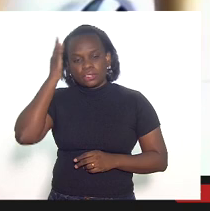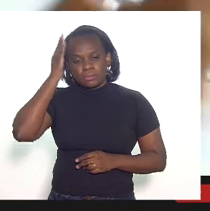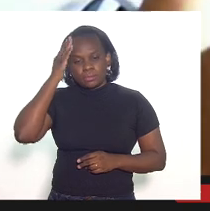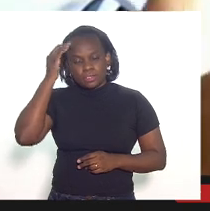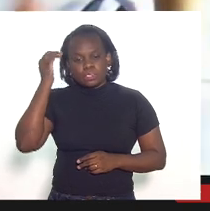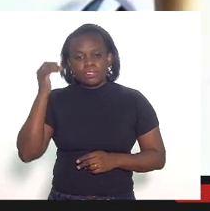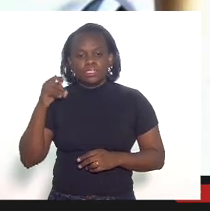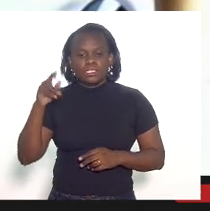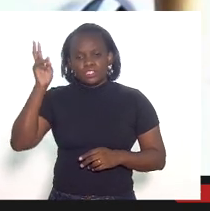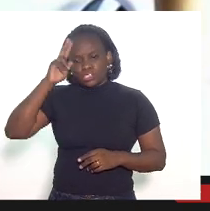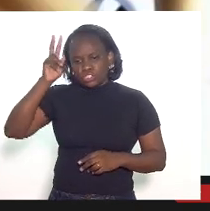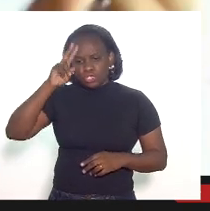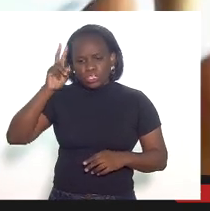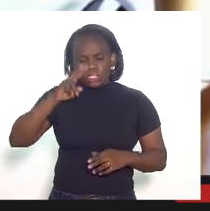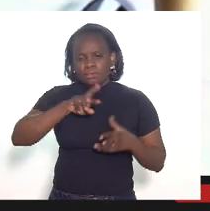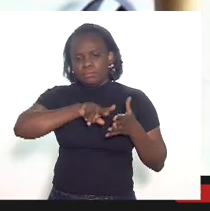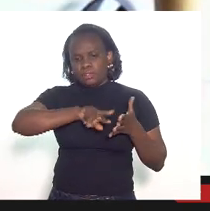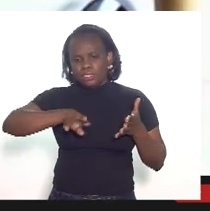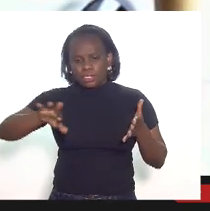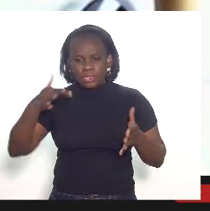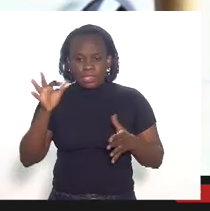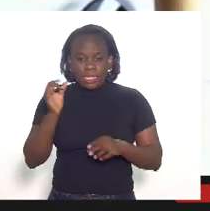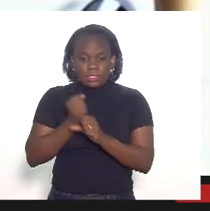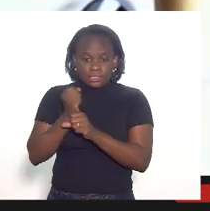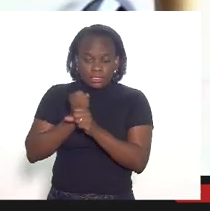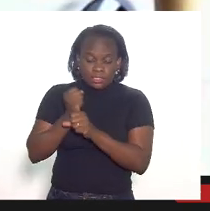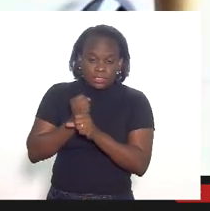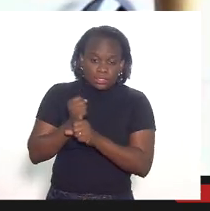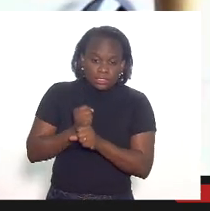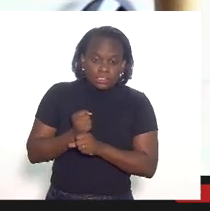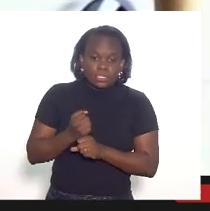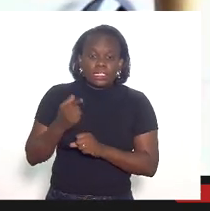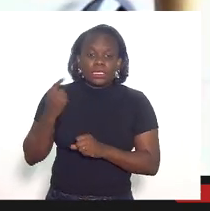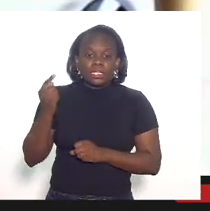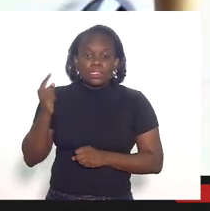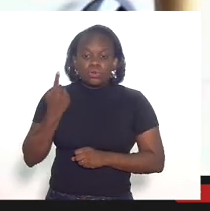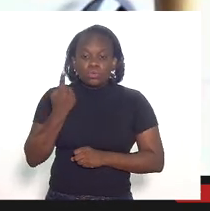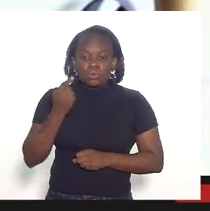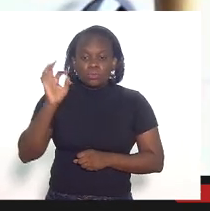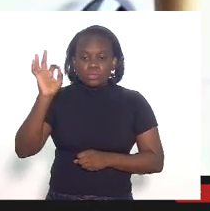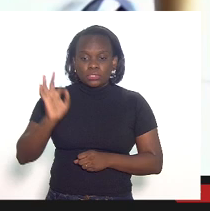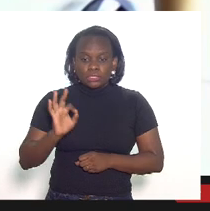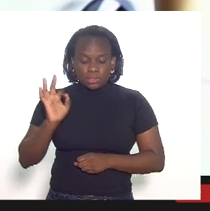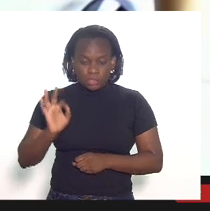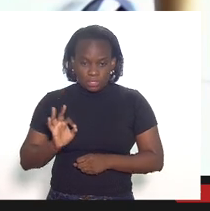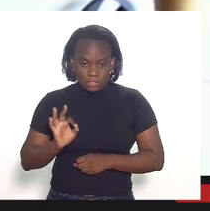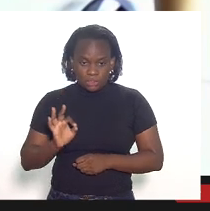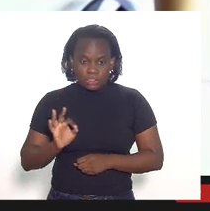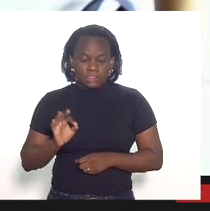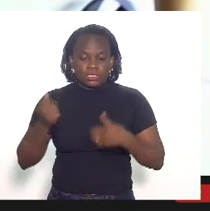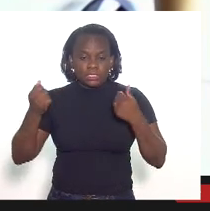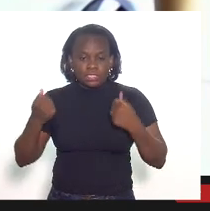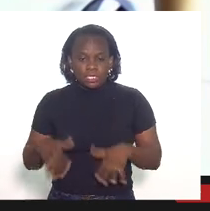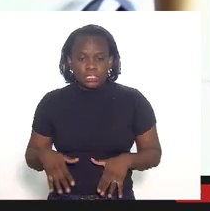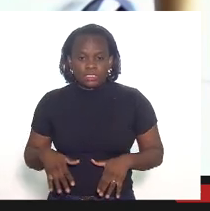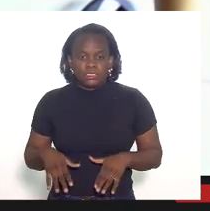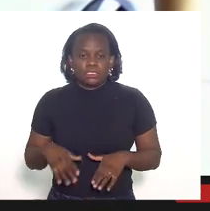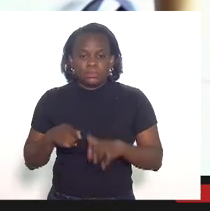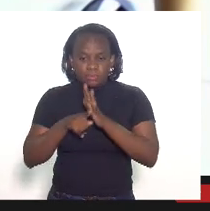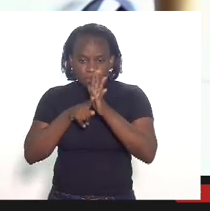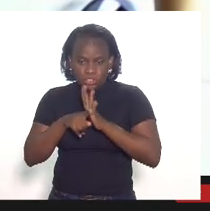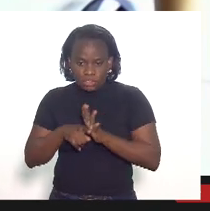numa série histórica dos 10 últimos anos aquele 1% que se gasta em